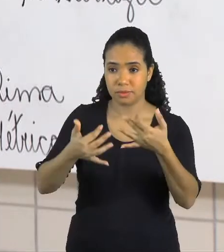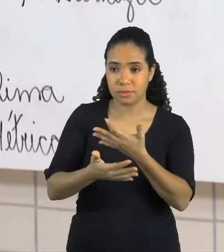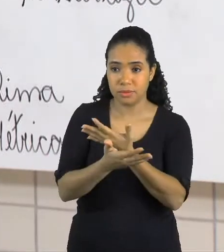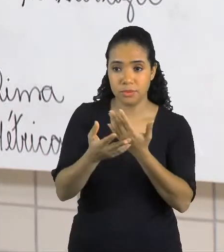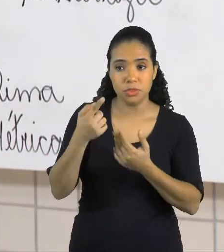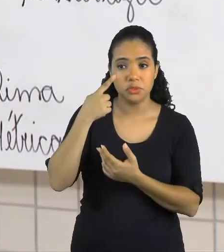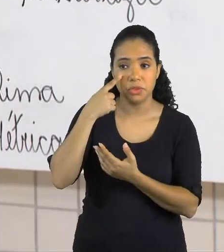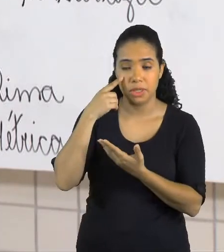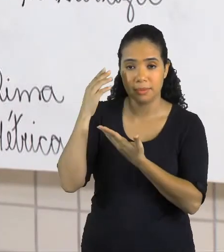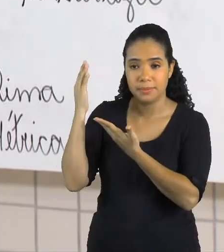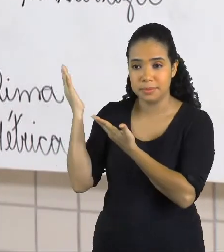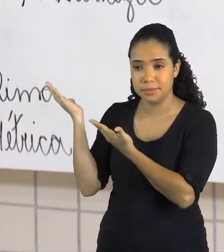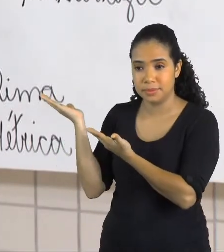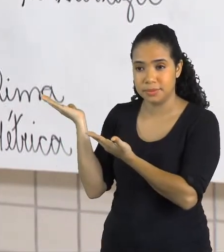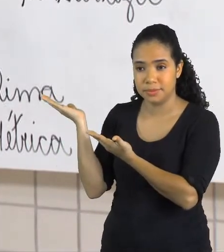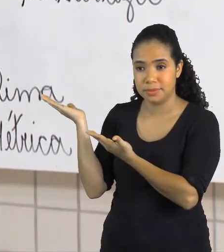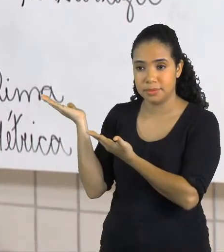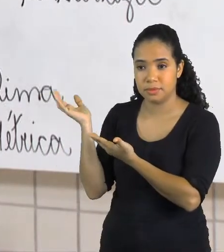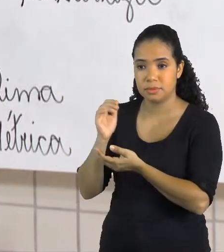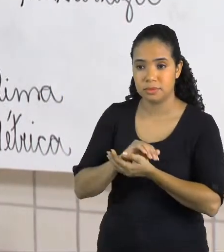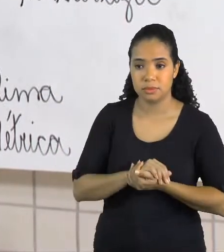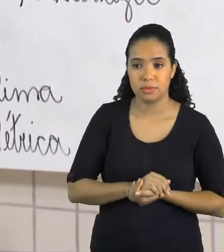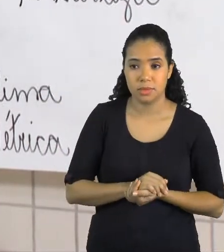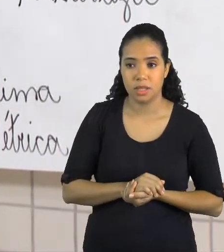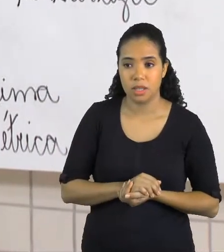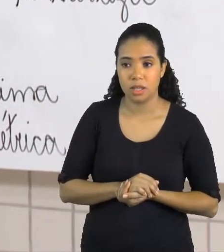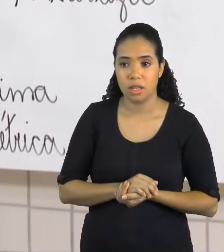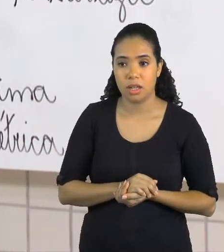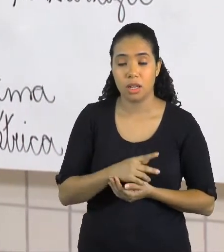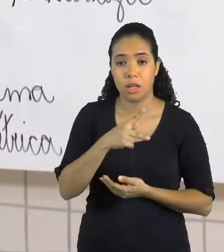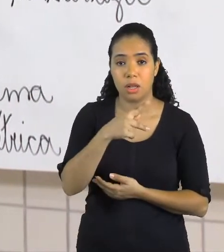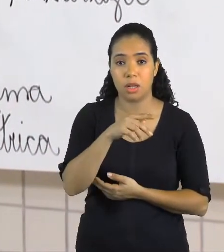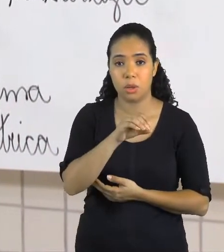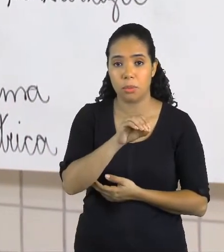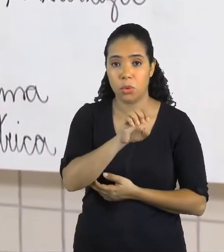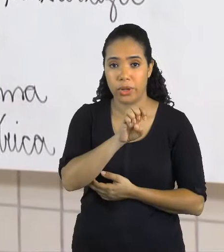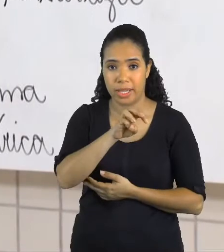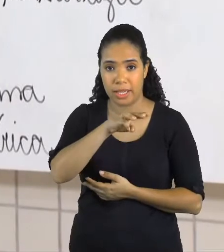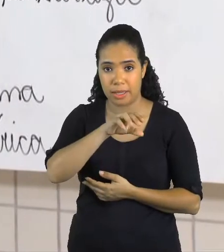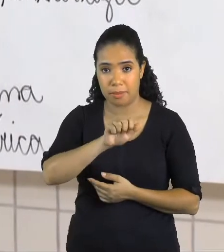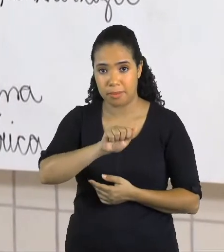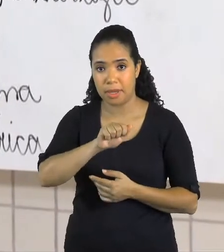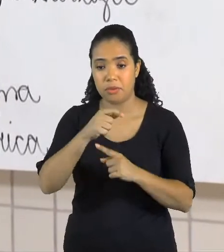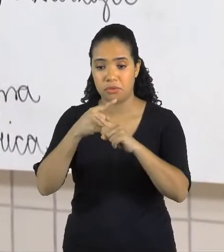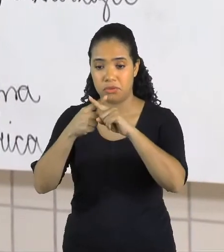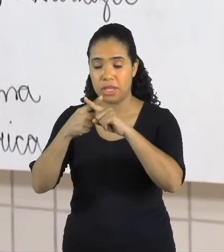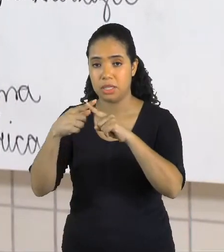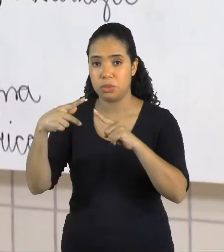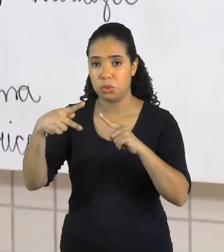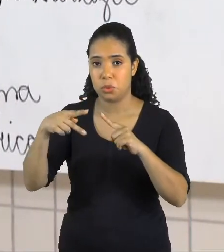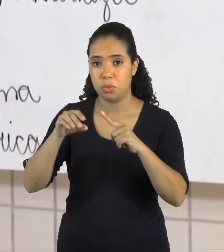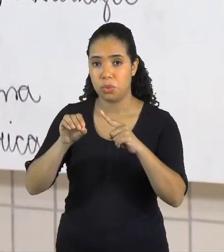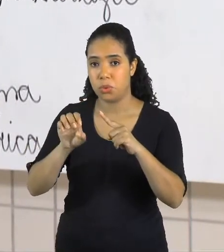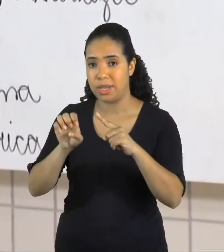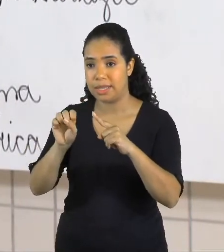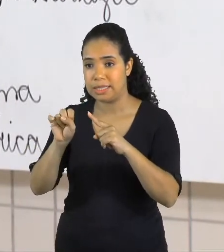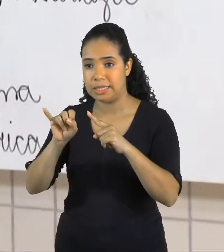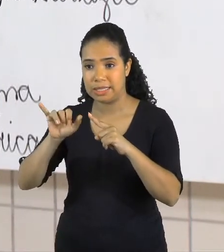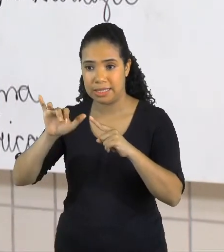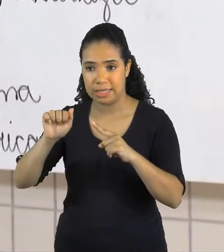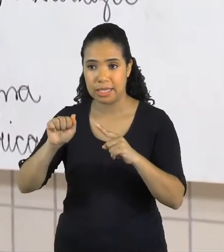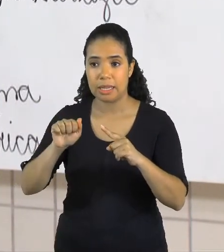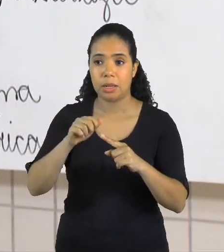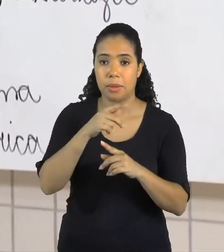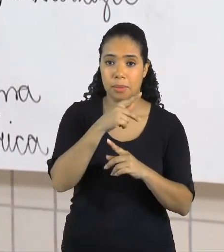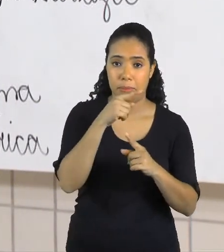Observem. Poema versus poesia. Muitas pessoas usam como sinônimo, mas não são. Então, poema